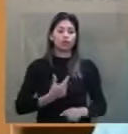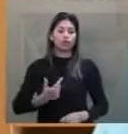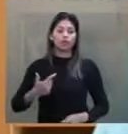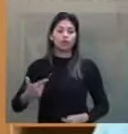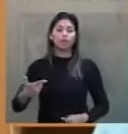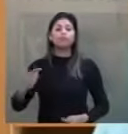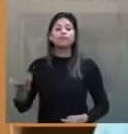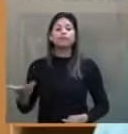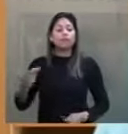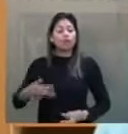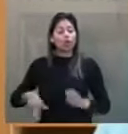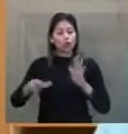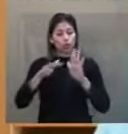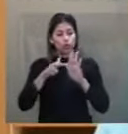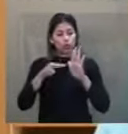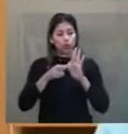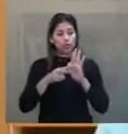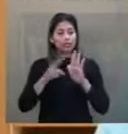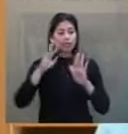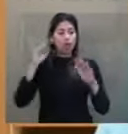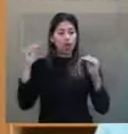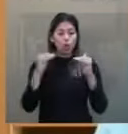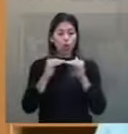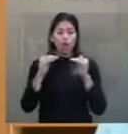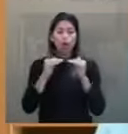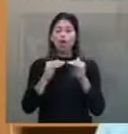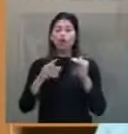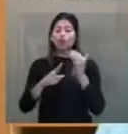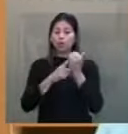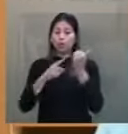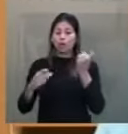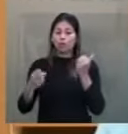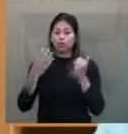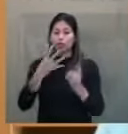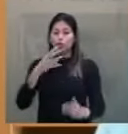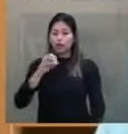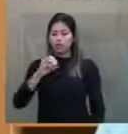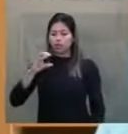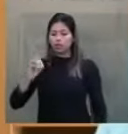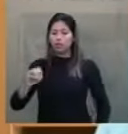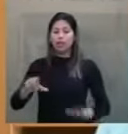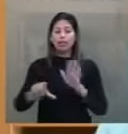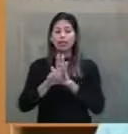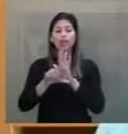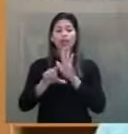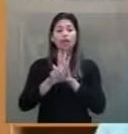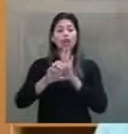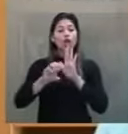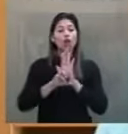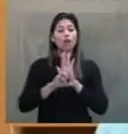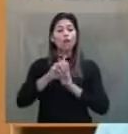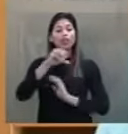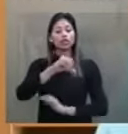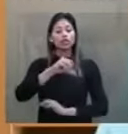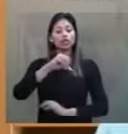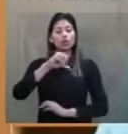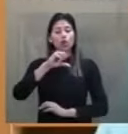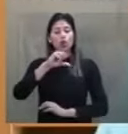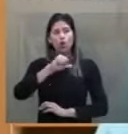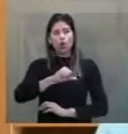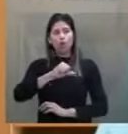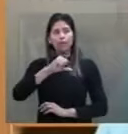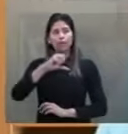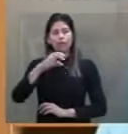Dois, acordo que declarou a constitucionalidade do artigo 4, sexto da lei complementar 80 de 94, bem como confirma